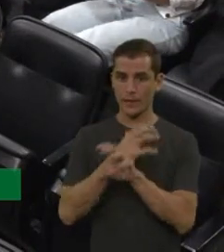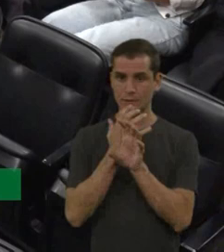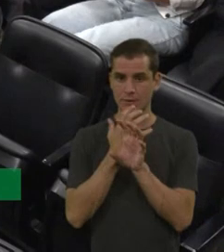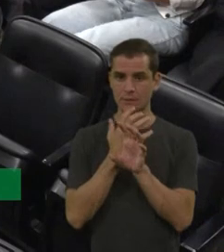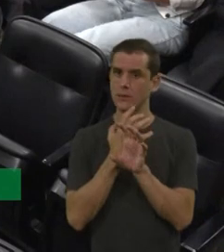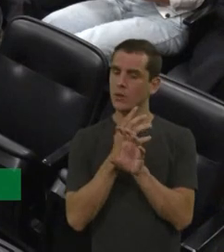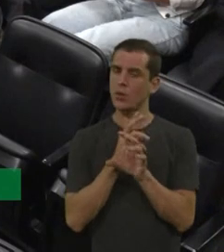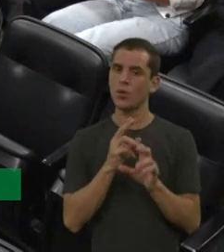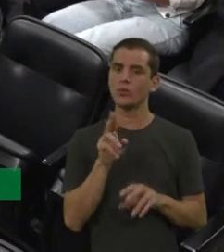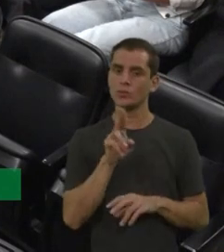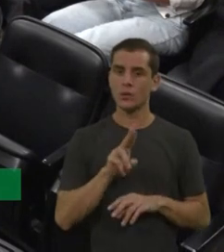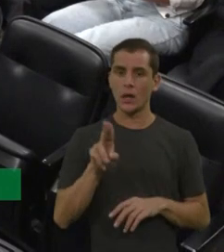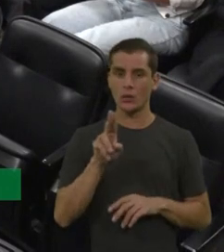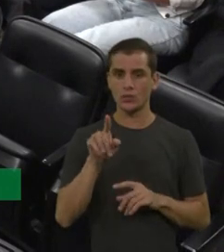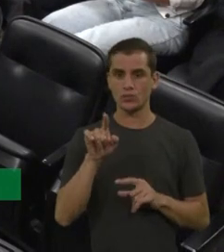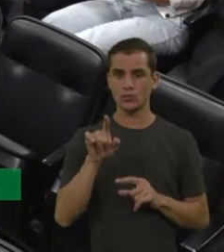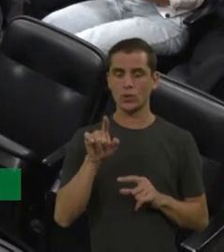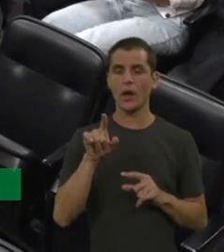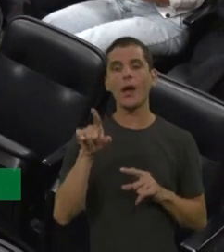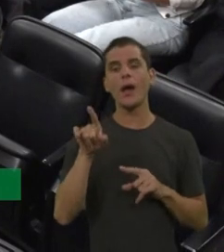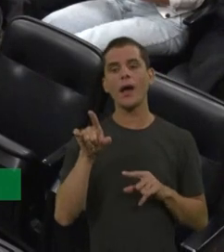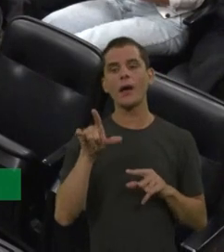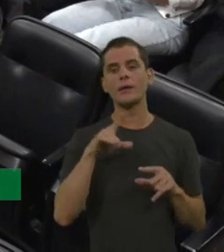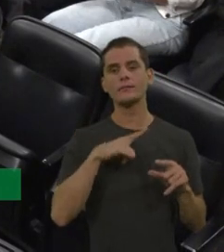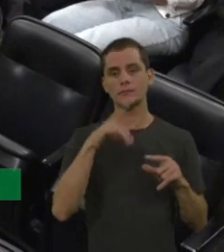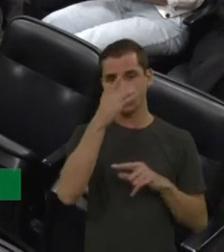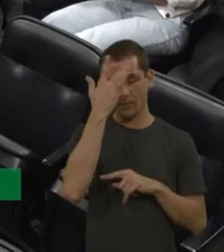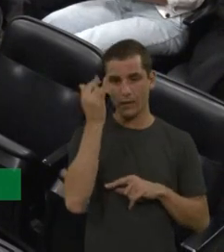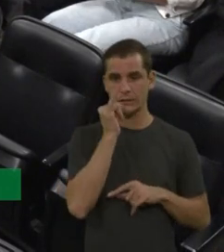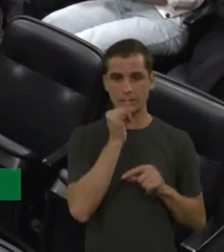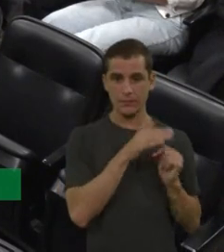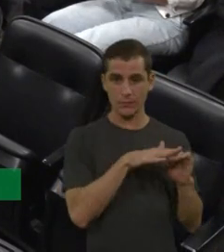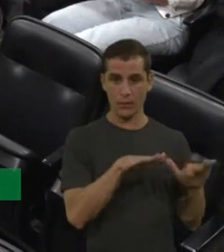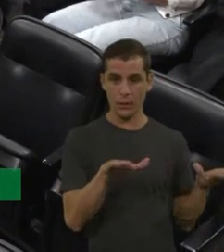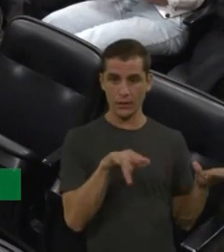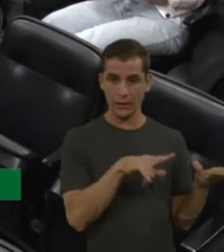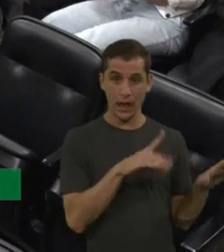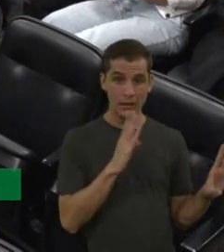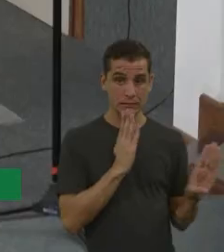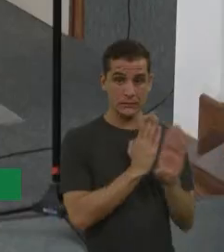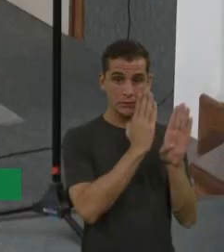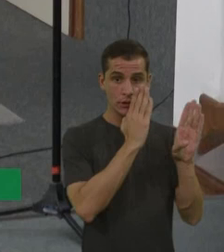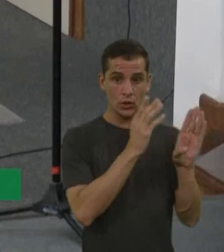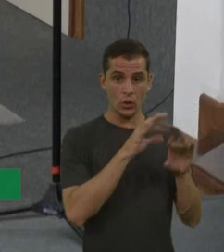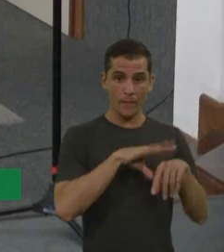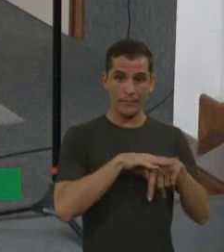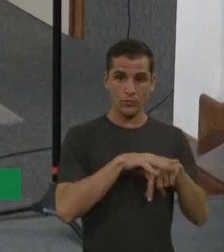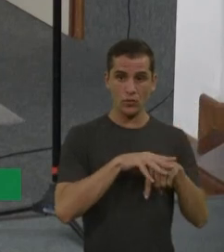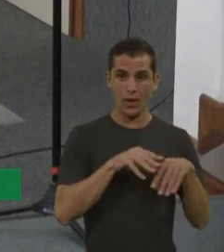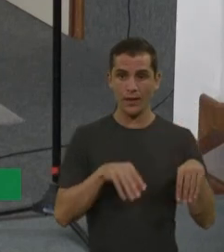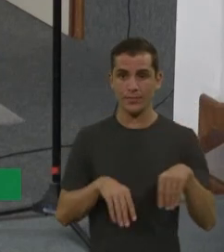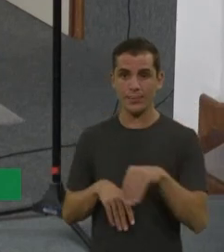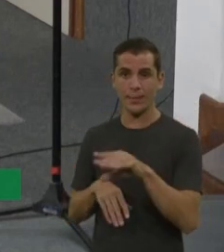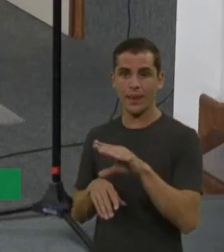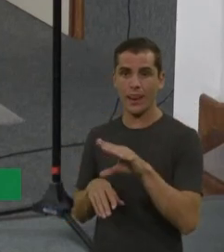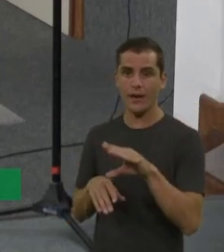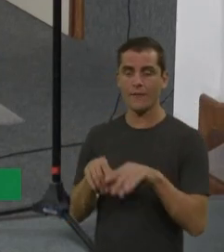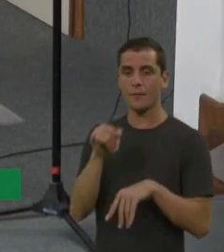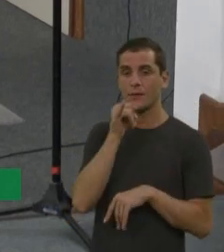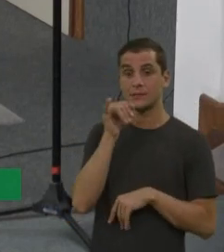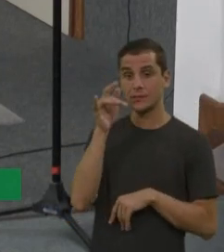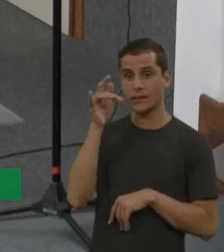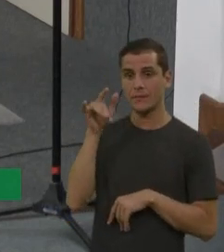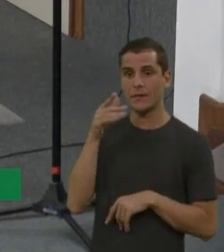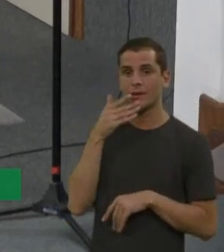e tem giba. O que é giba? Vocês colocam uma criancinha com MPS ou uma outra doença hidossômica de depósito sentada, vocês vão ver